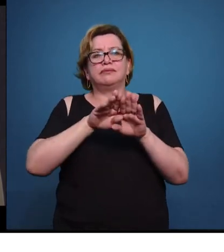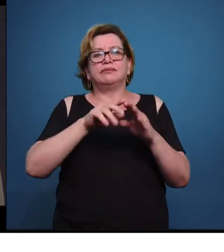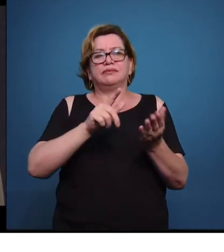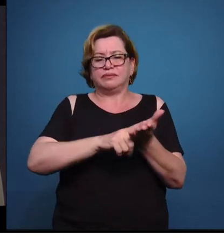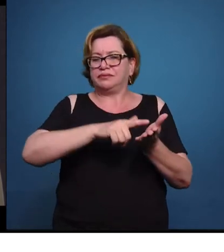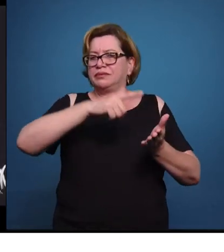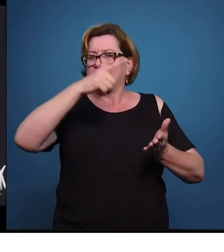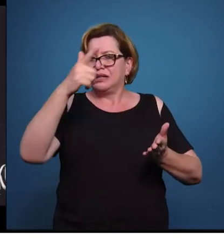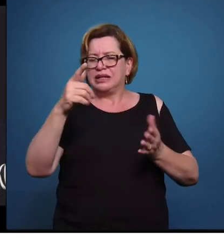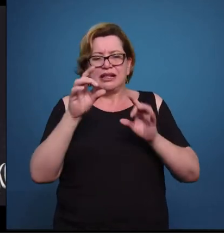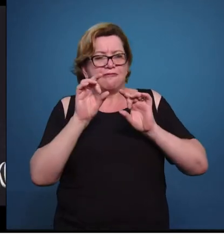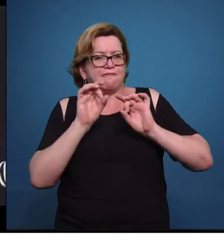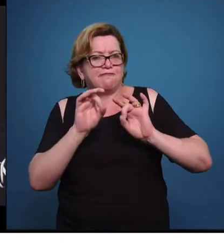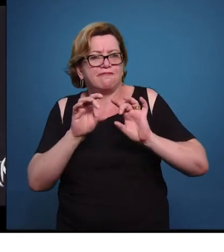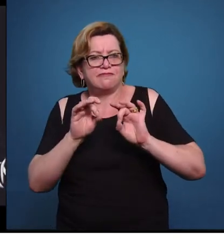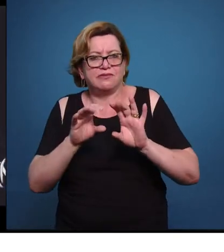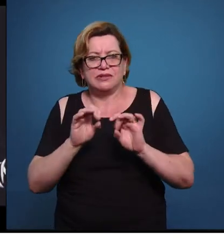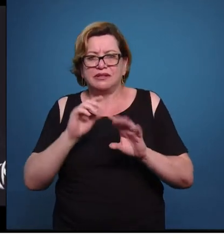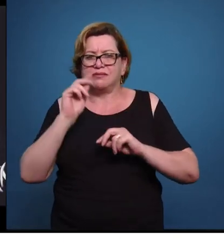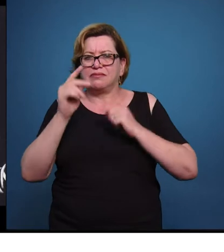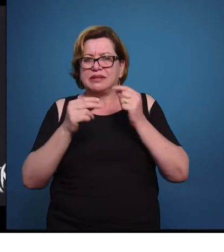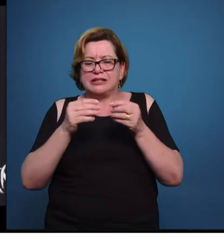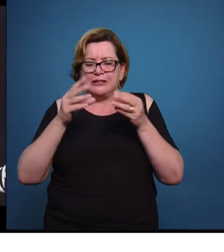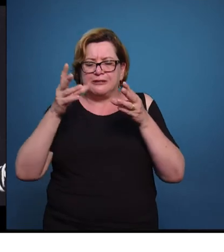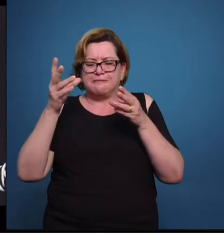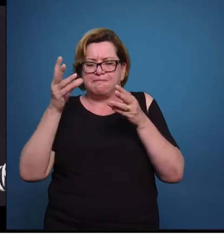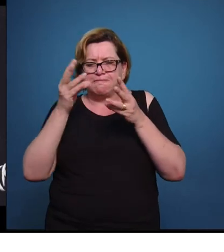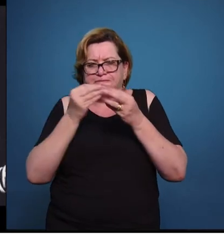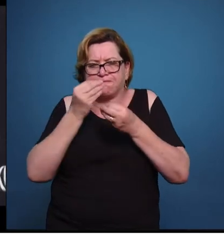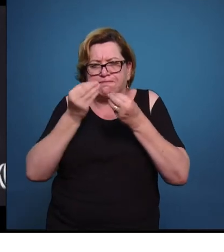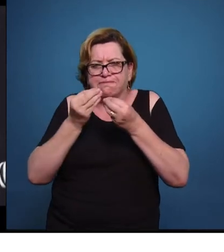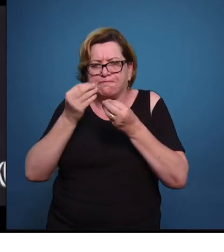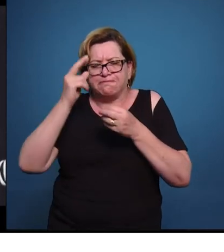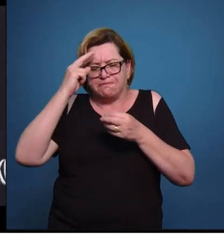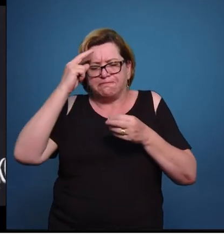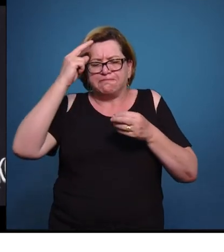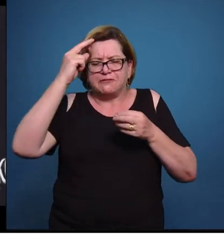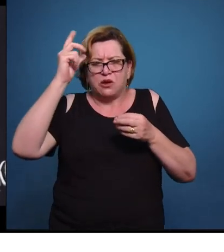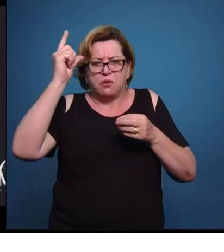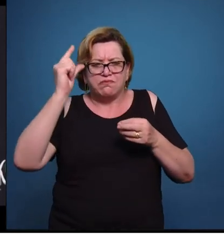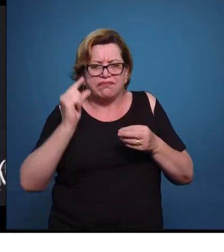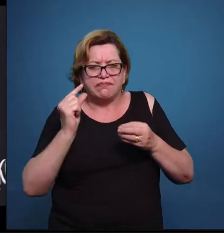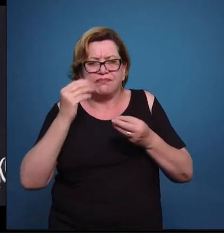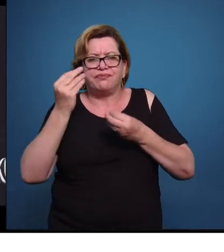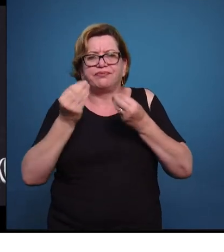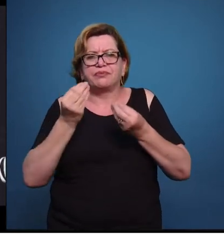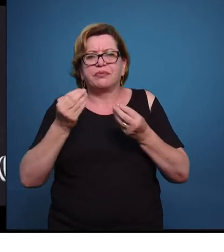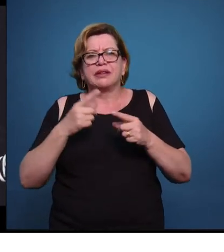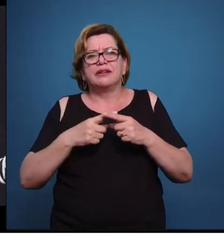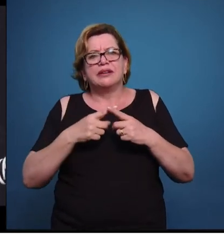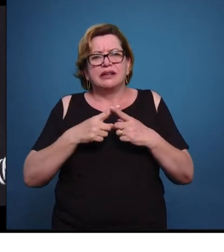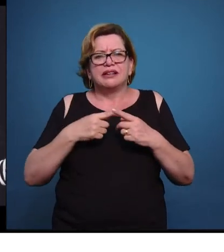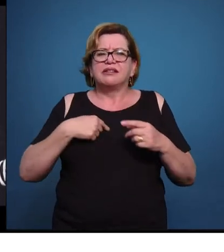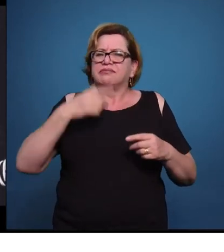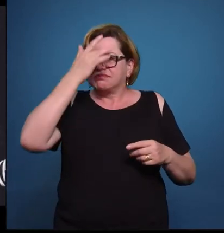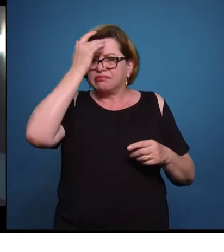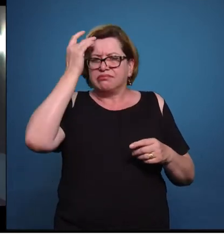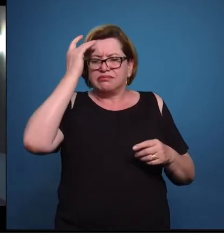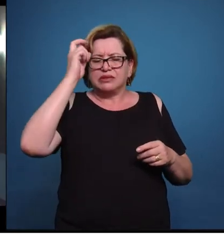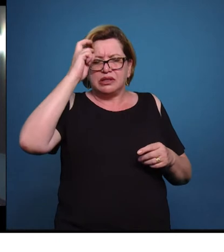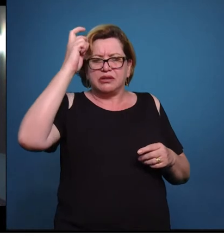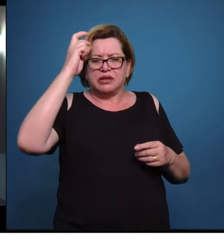matérias fissuraram o intelectual. Porque o intelectual tem a capacidade de entender o todo da coisa.